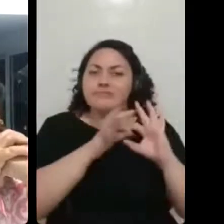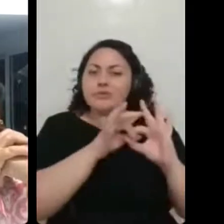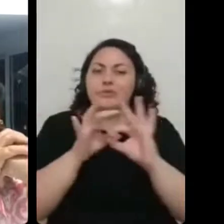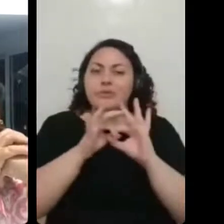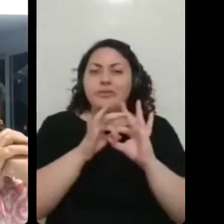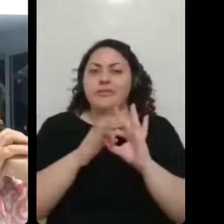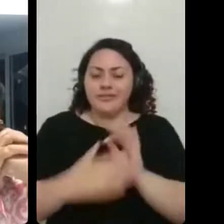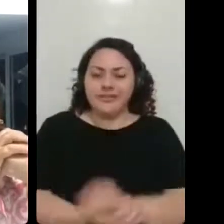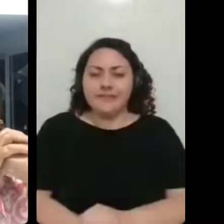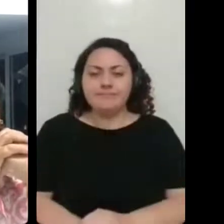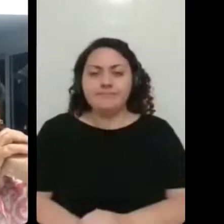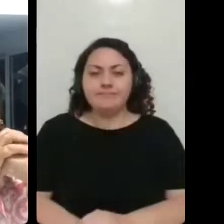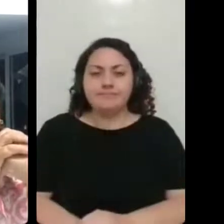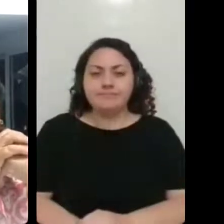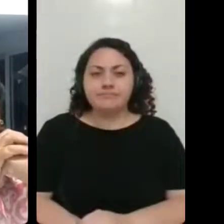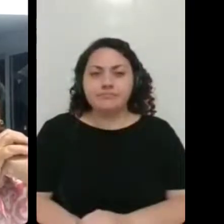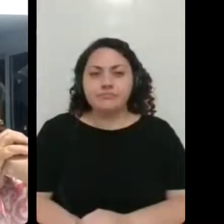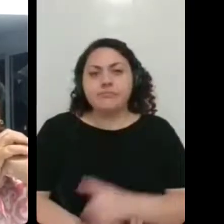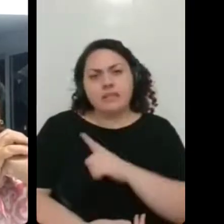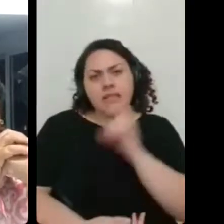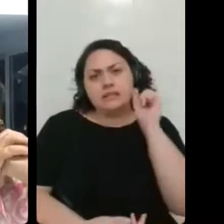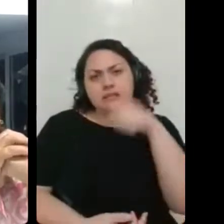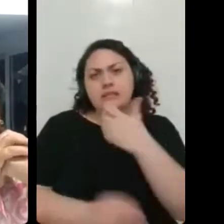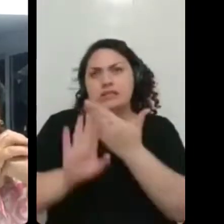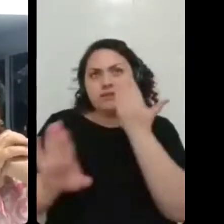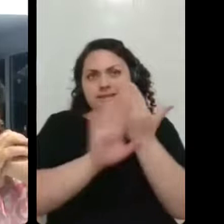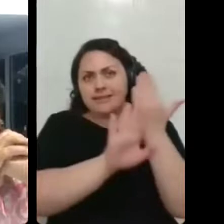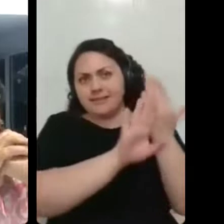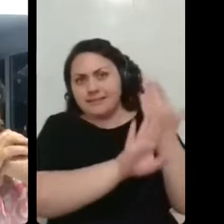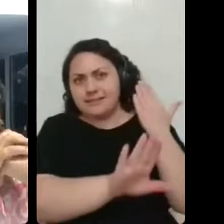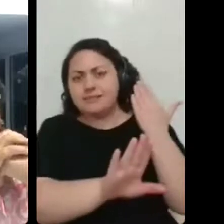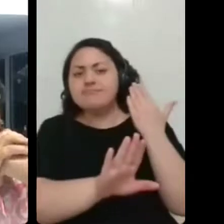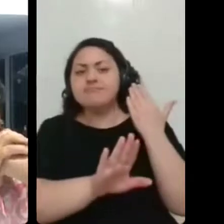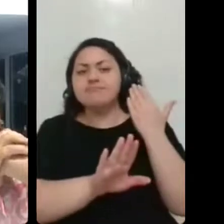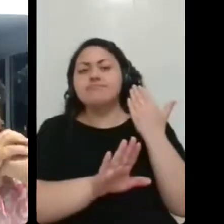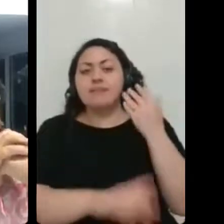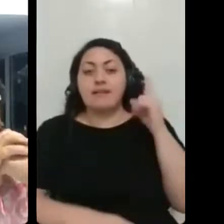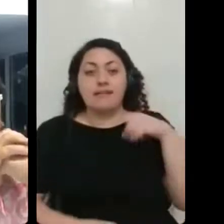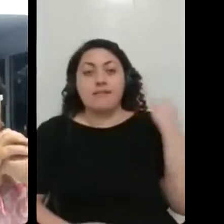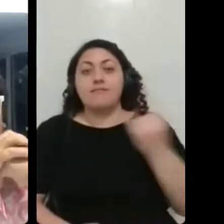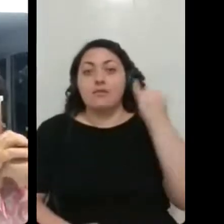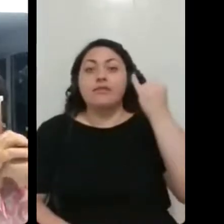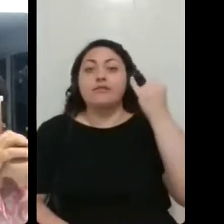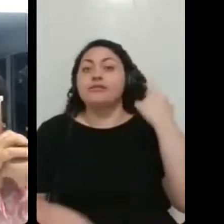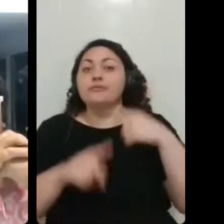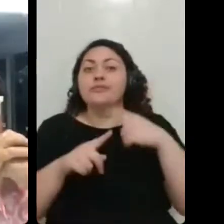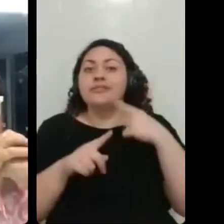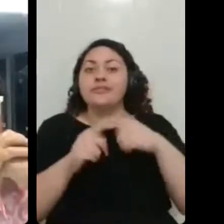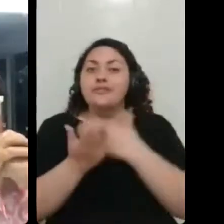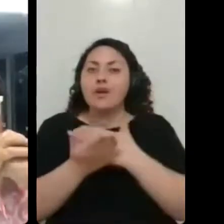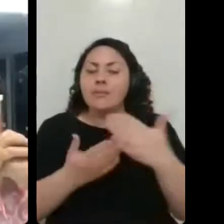do distanciamento. Isso é uma coisa muito importante como a gente começa a valorizar, sabe?